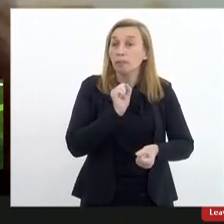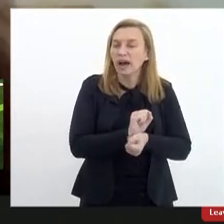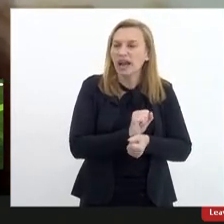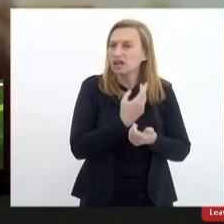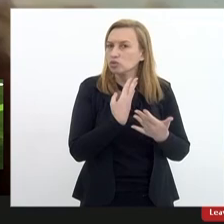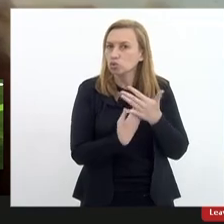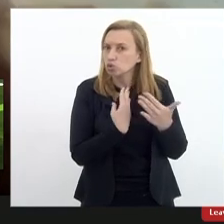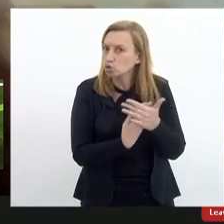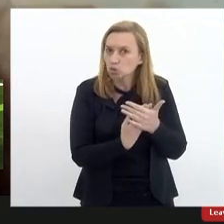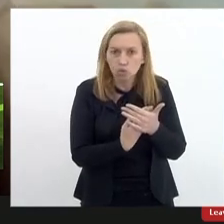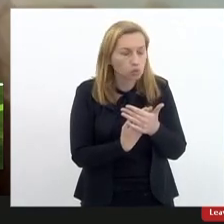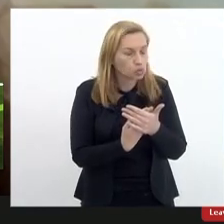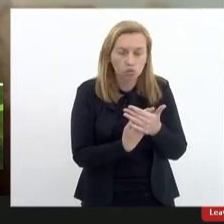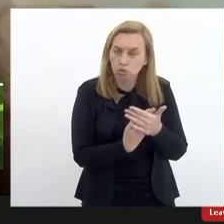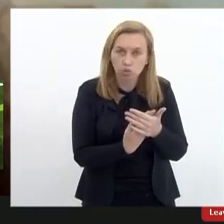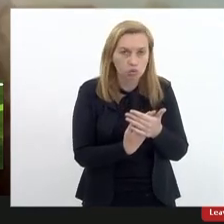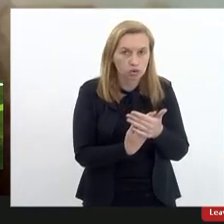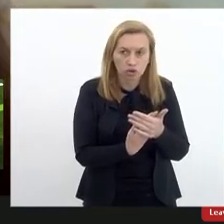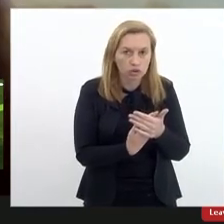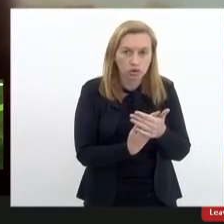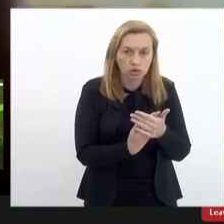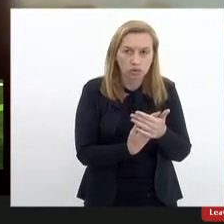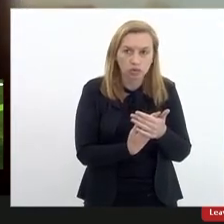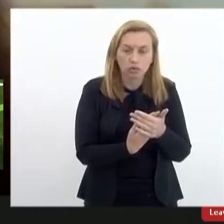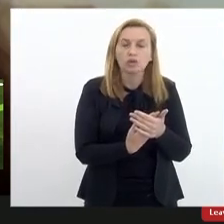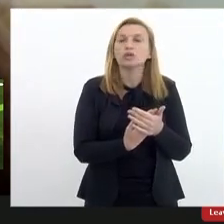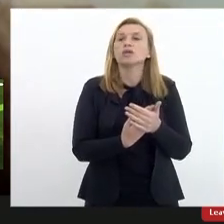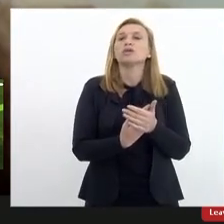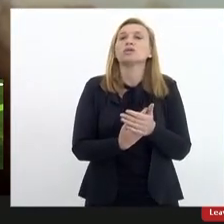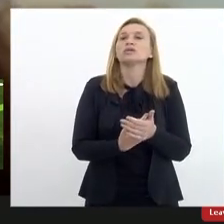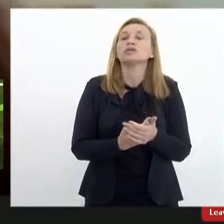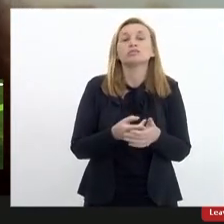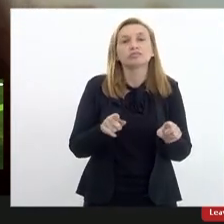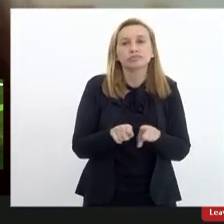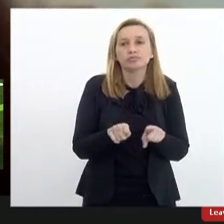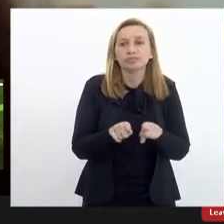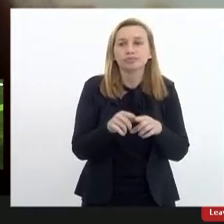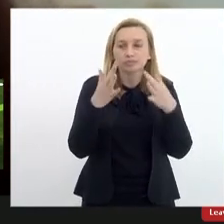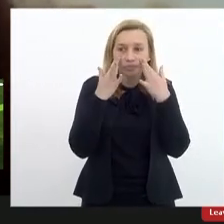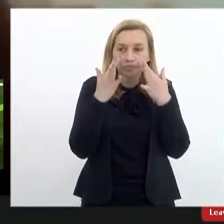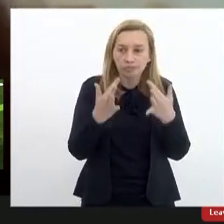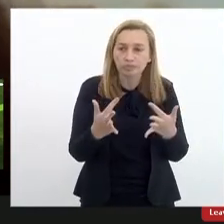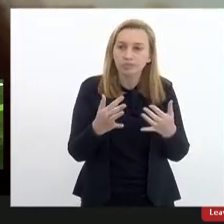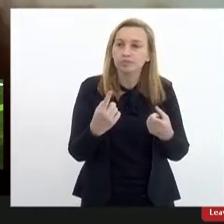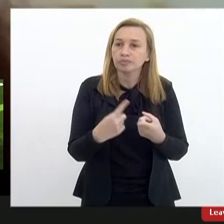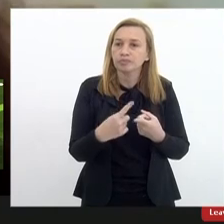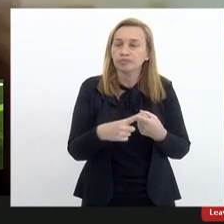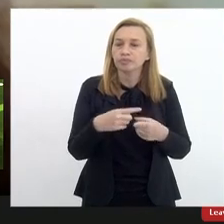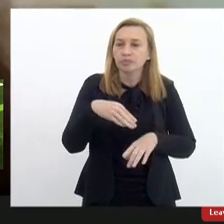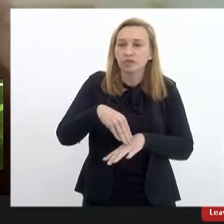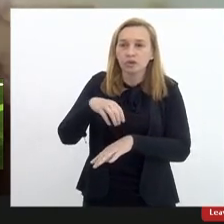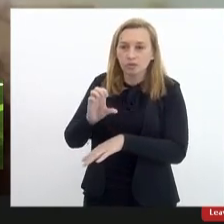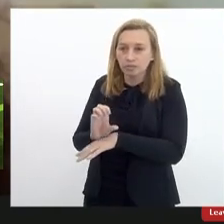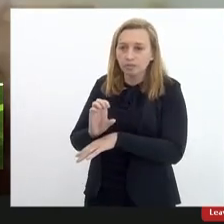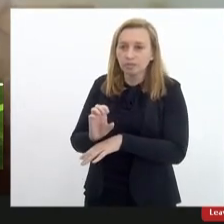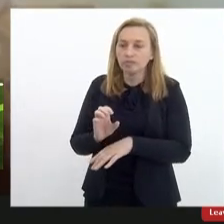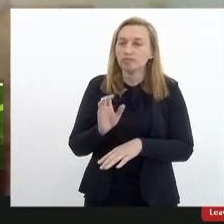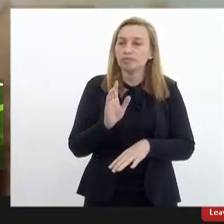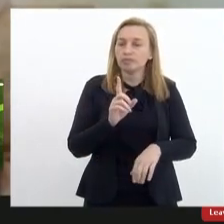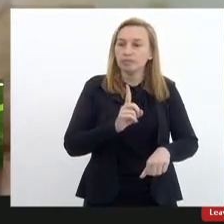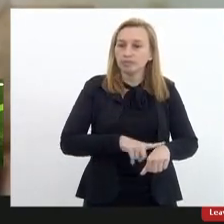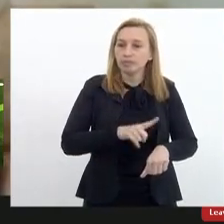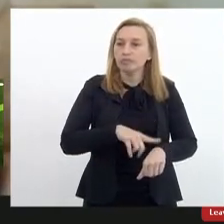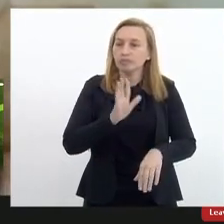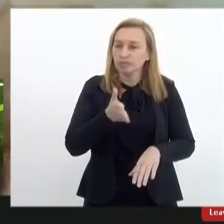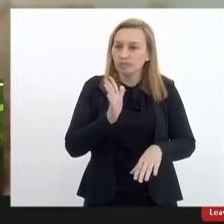estudo nem de nos debuçar sobre esse assunto e também chamar atenção porque o MEC está com previsão já de